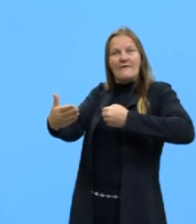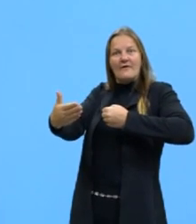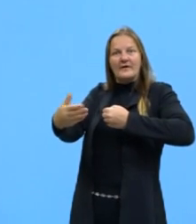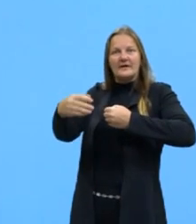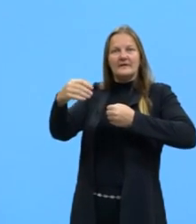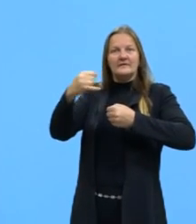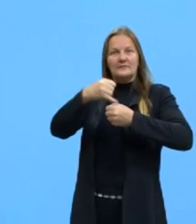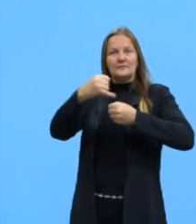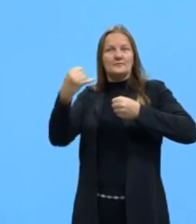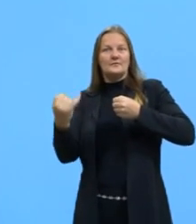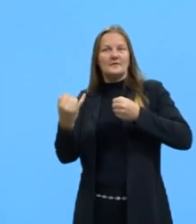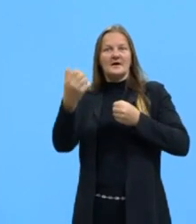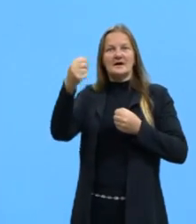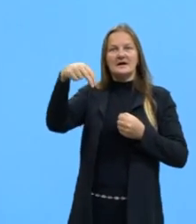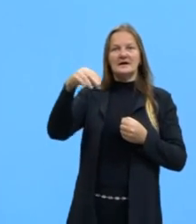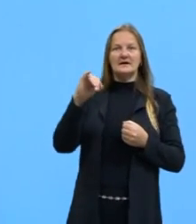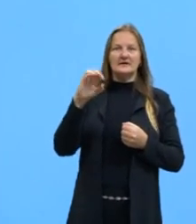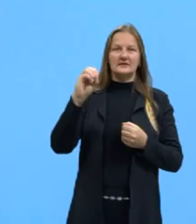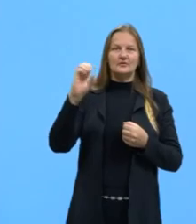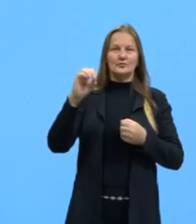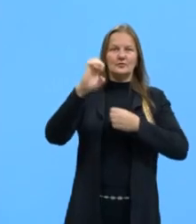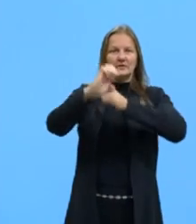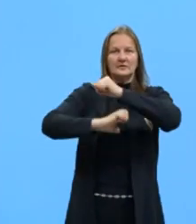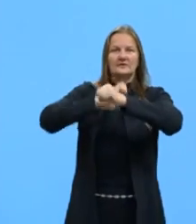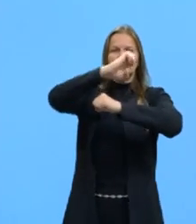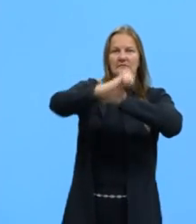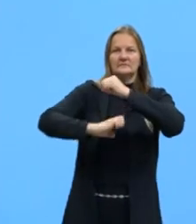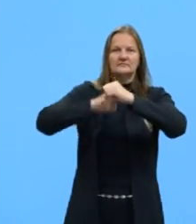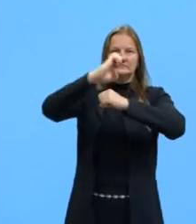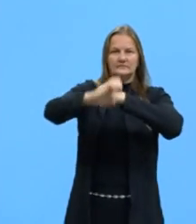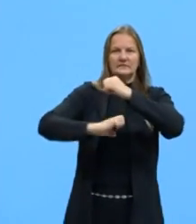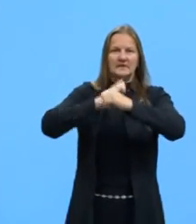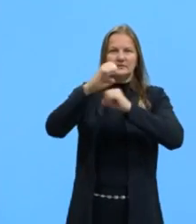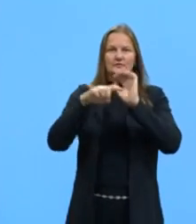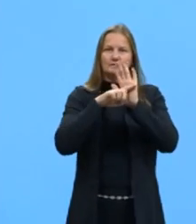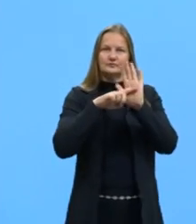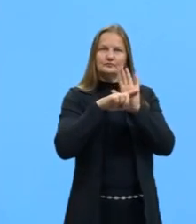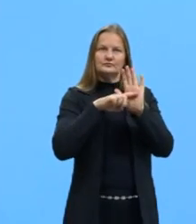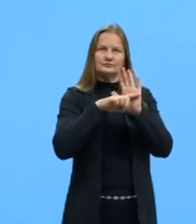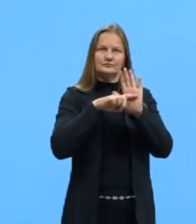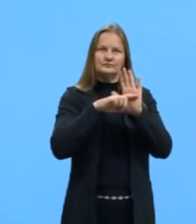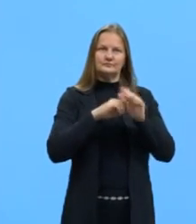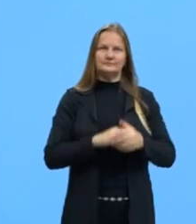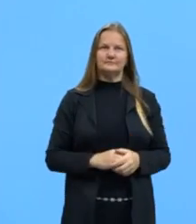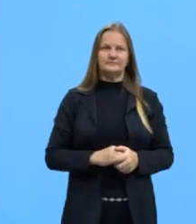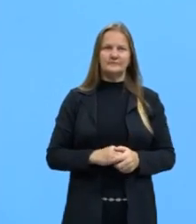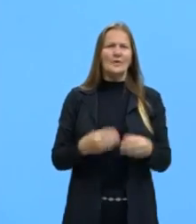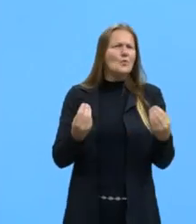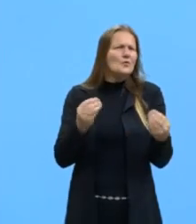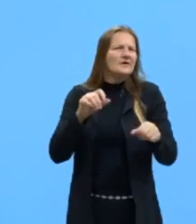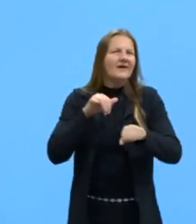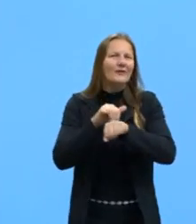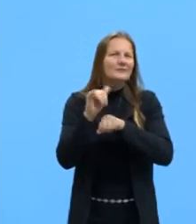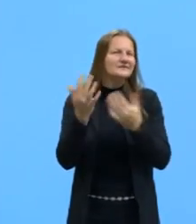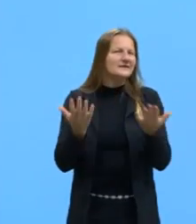ou seja, os íons eletro com um negativo. Então, o que acontece?